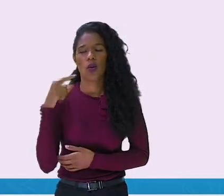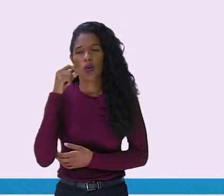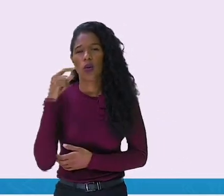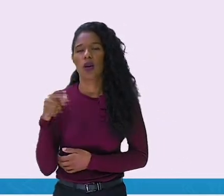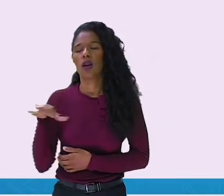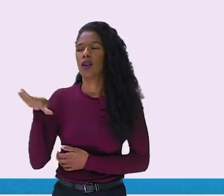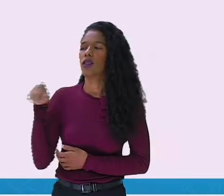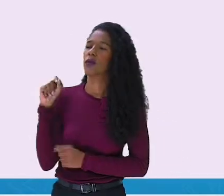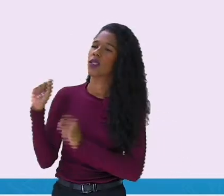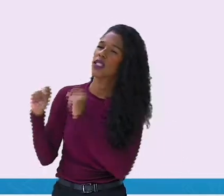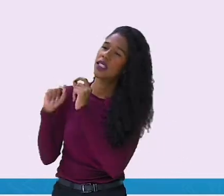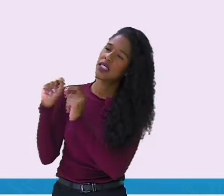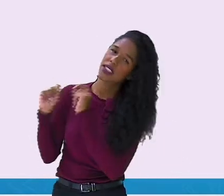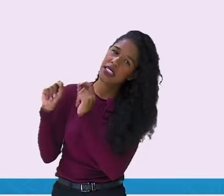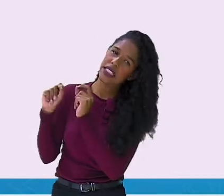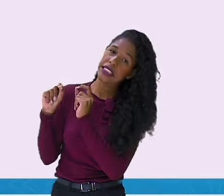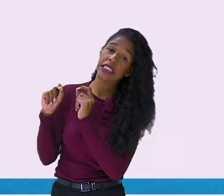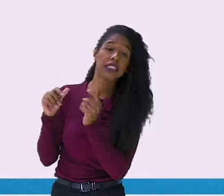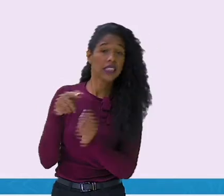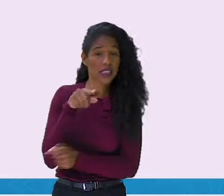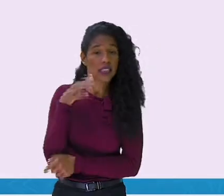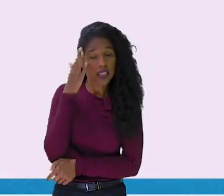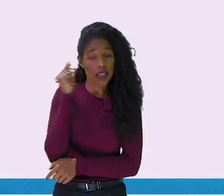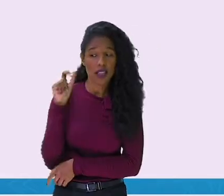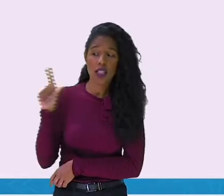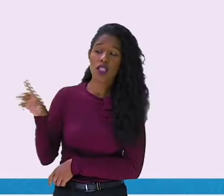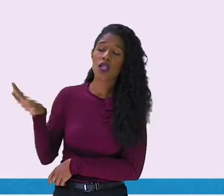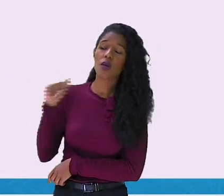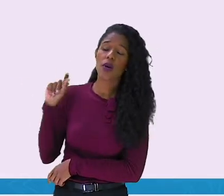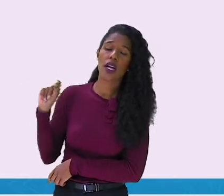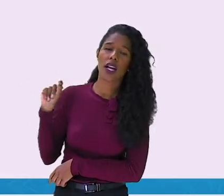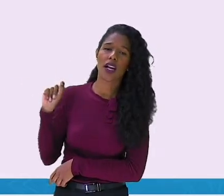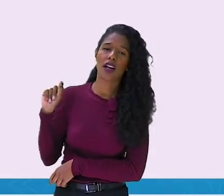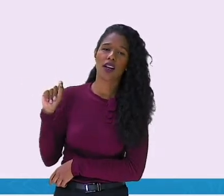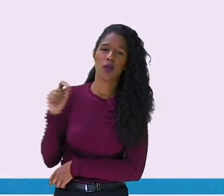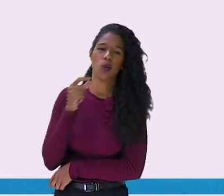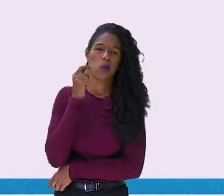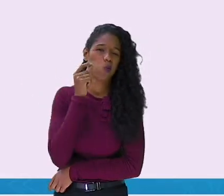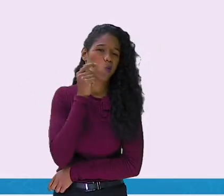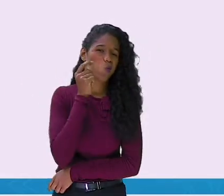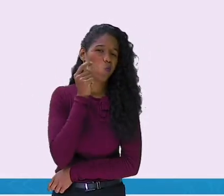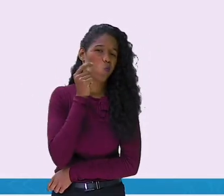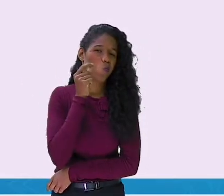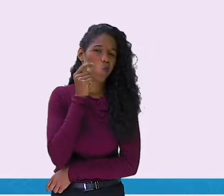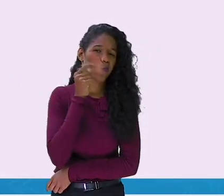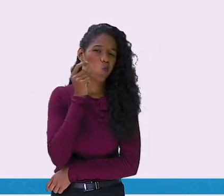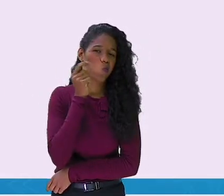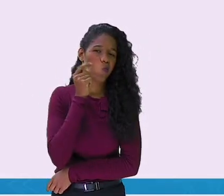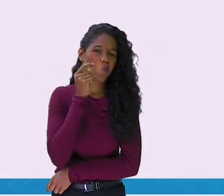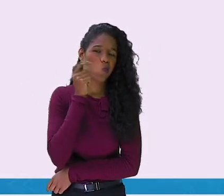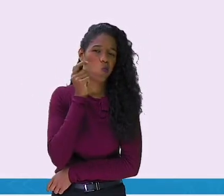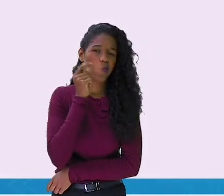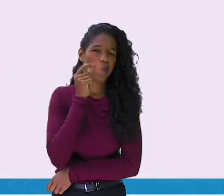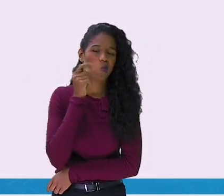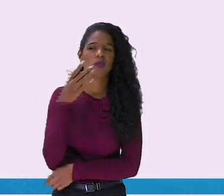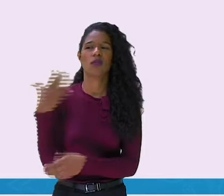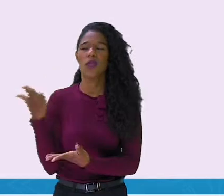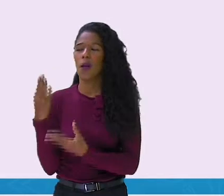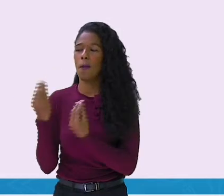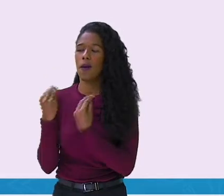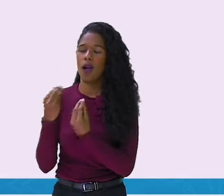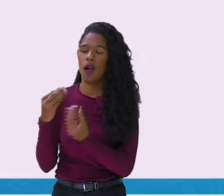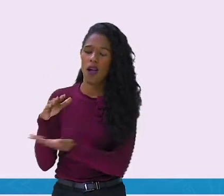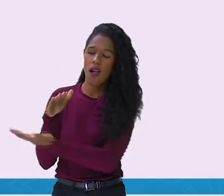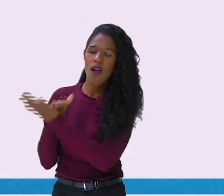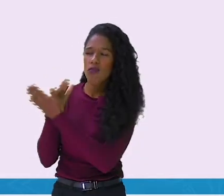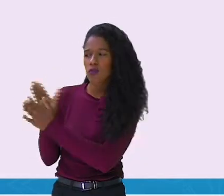sabe quem? Quem que vocês acham que o gato vai chamar aqui? O rato para ajudar a puxar o